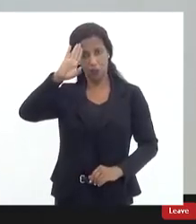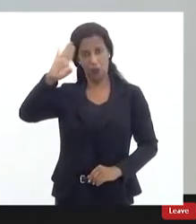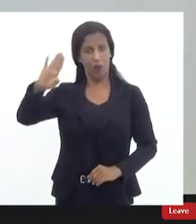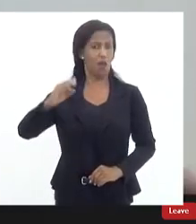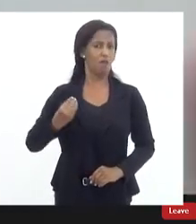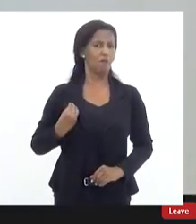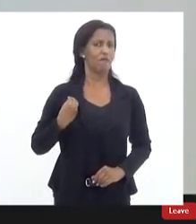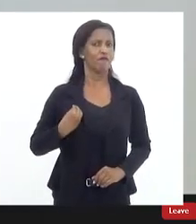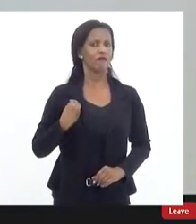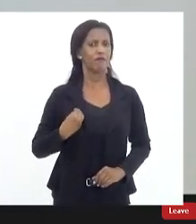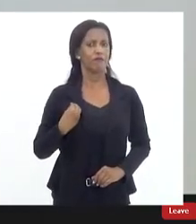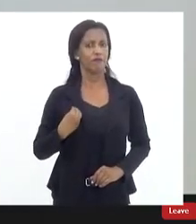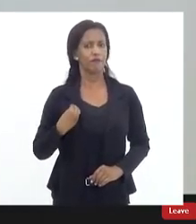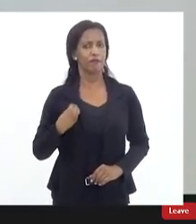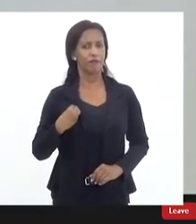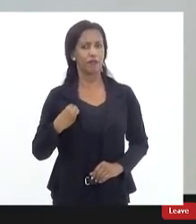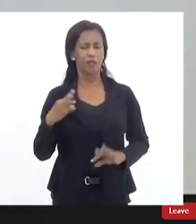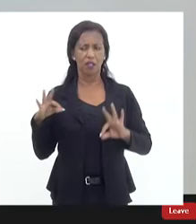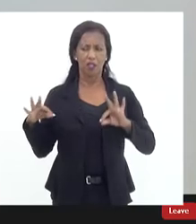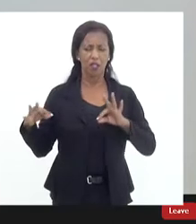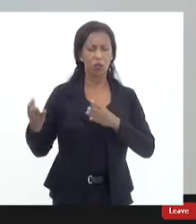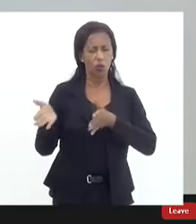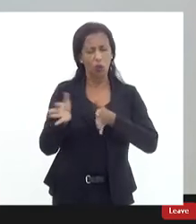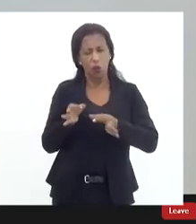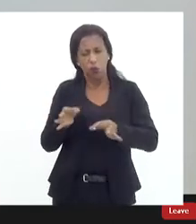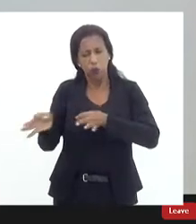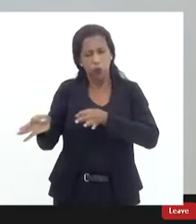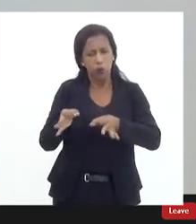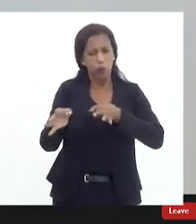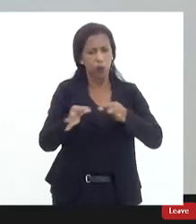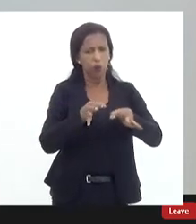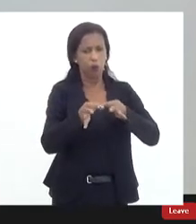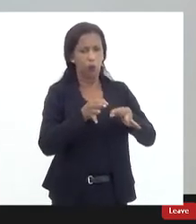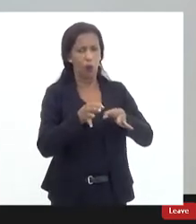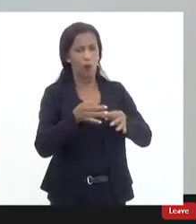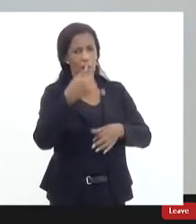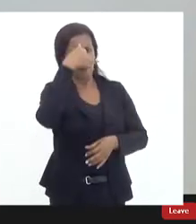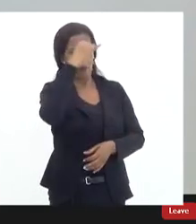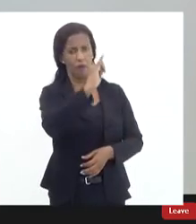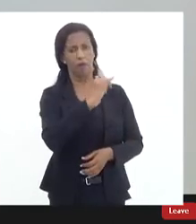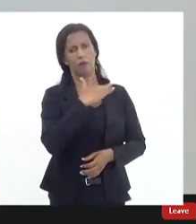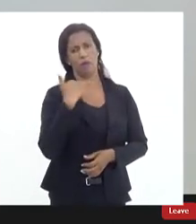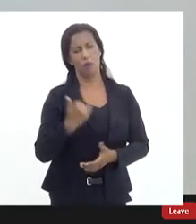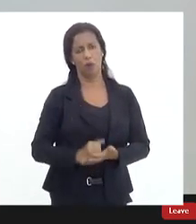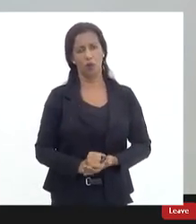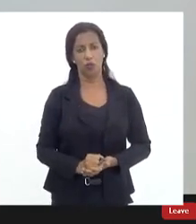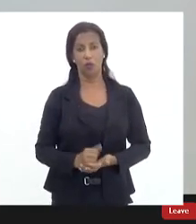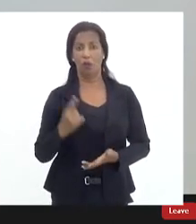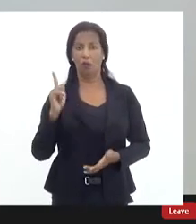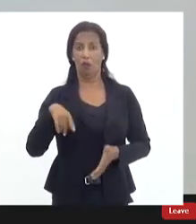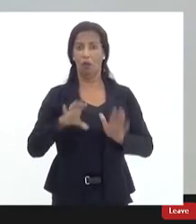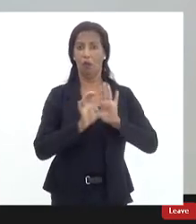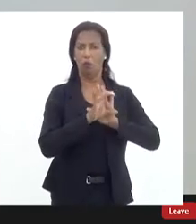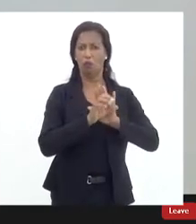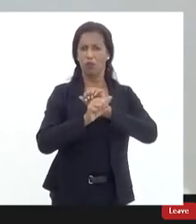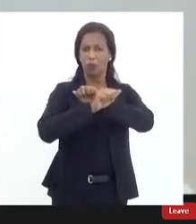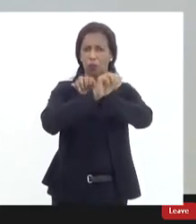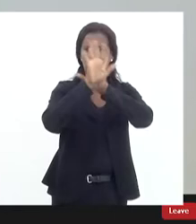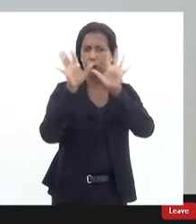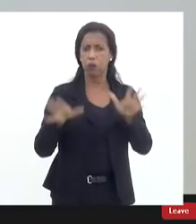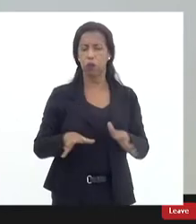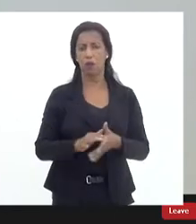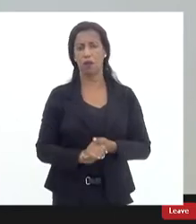vida e a adoção de todos os meios para a prevenção da letalidade esse é um conceito muito claro